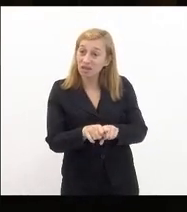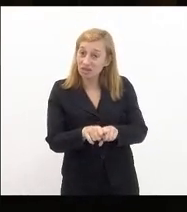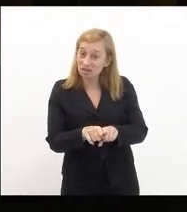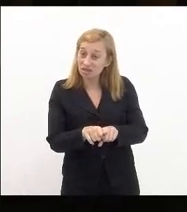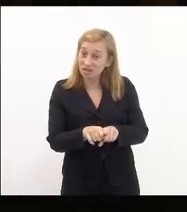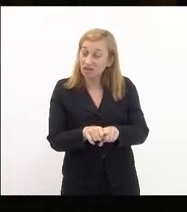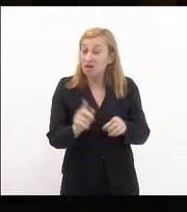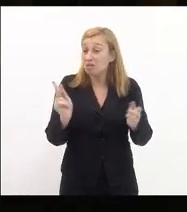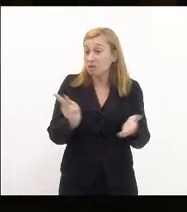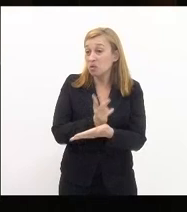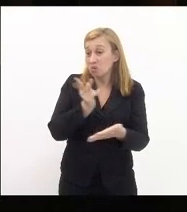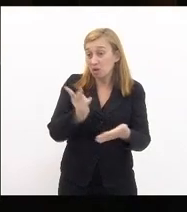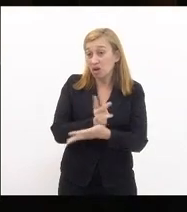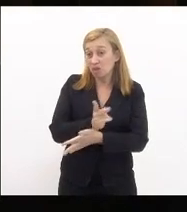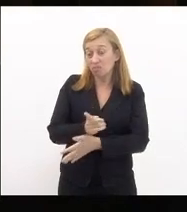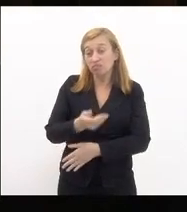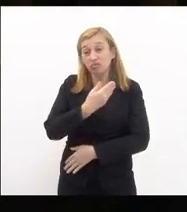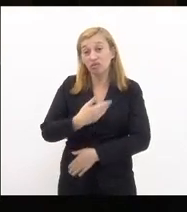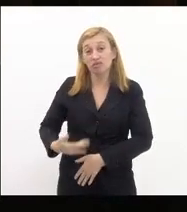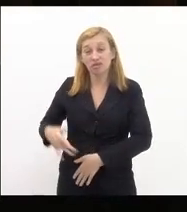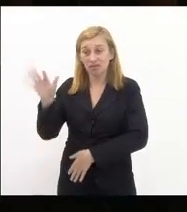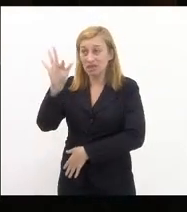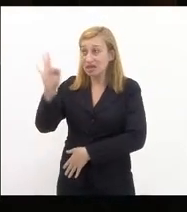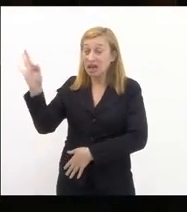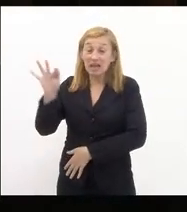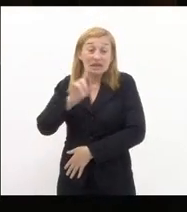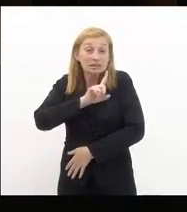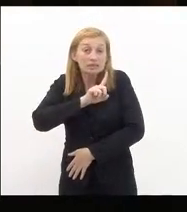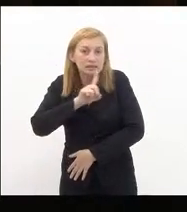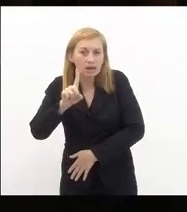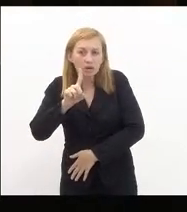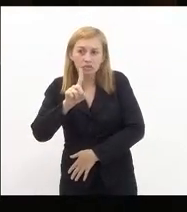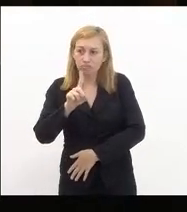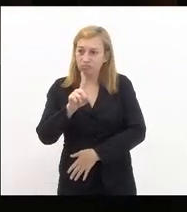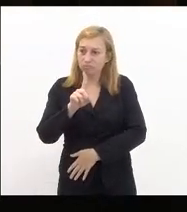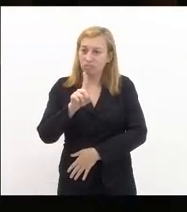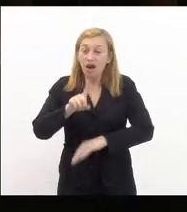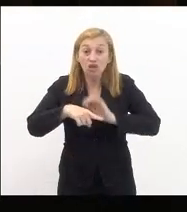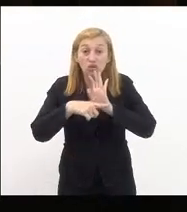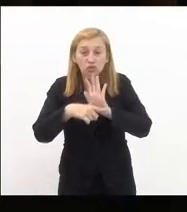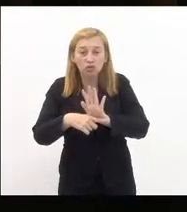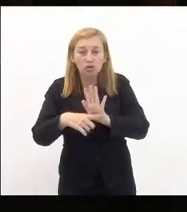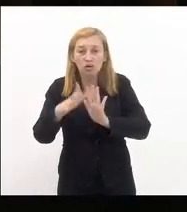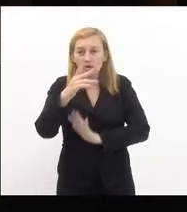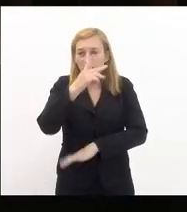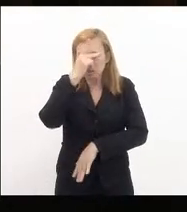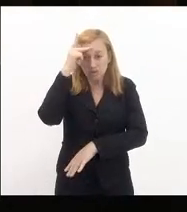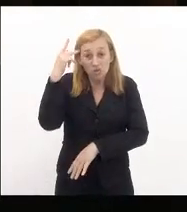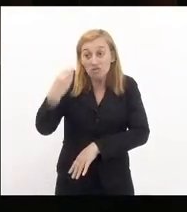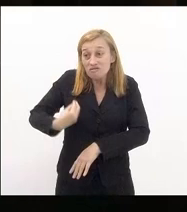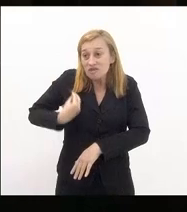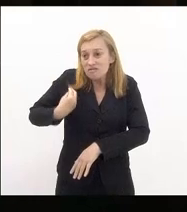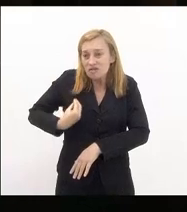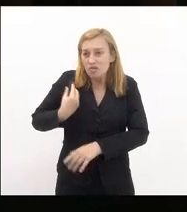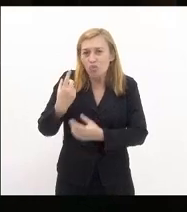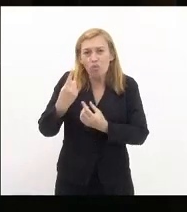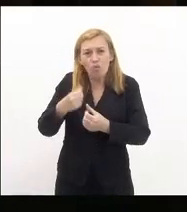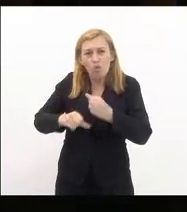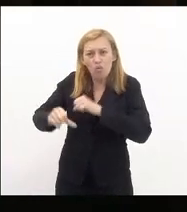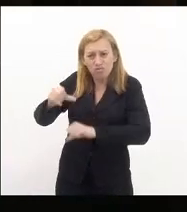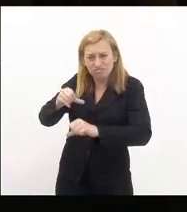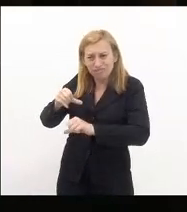e negligência do governo federal que não deu condições para que as pessoas sobrevivessem pelo contrário